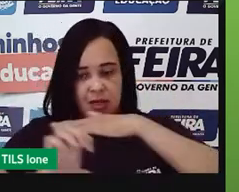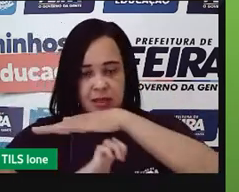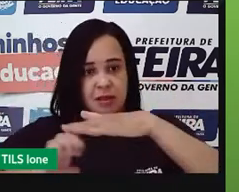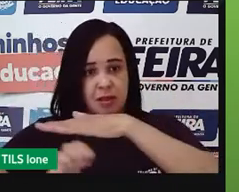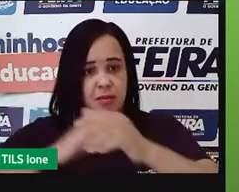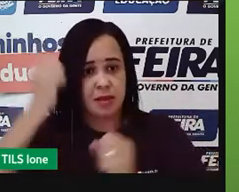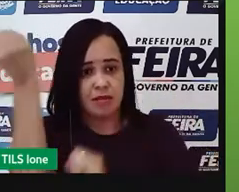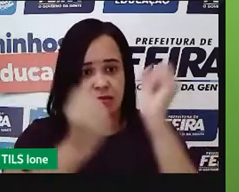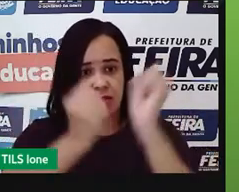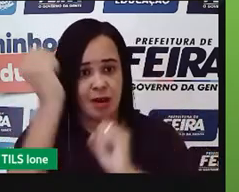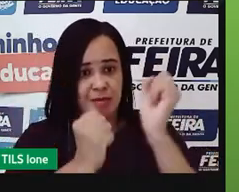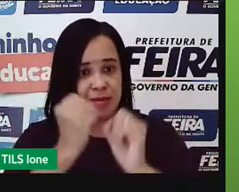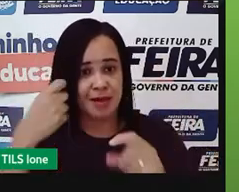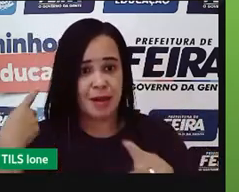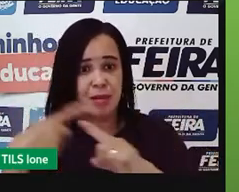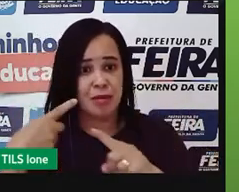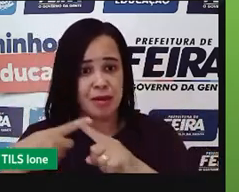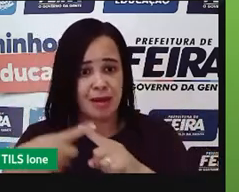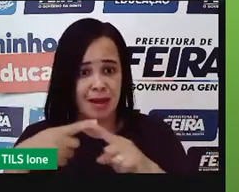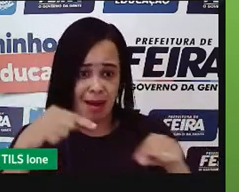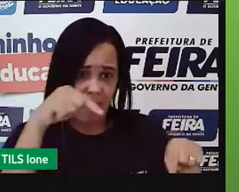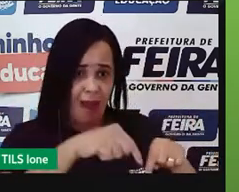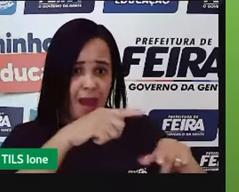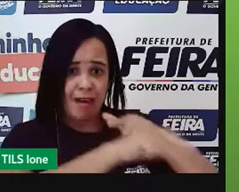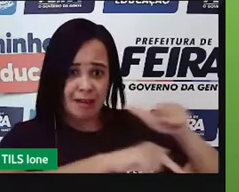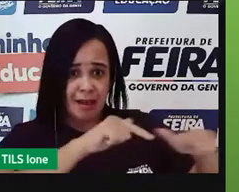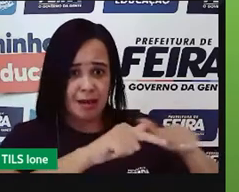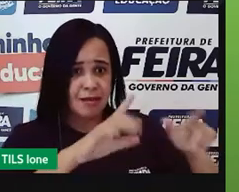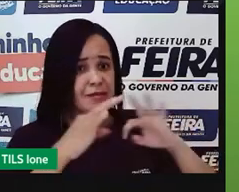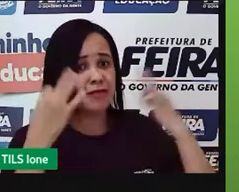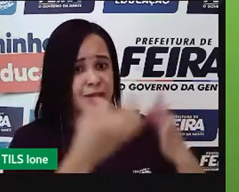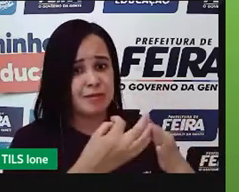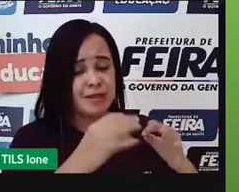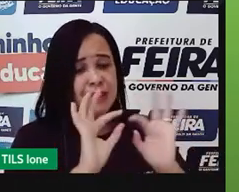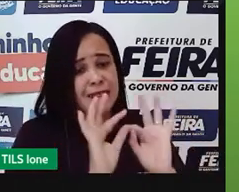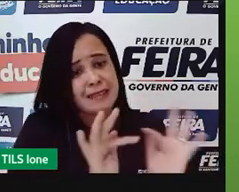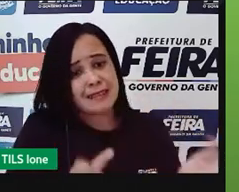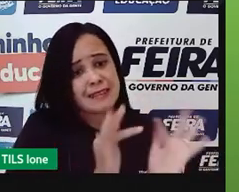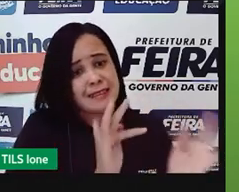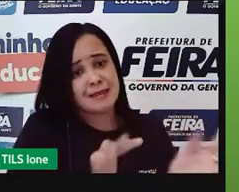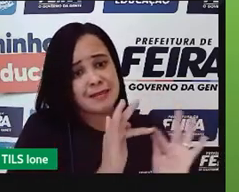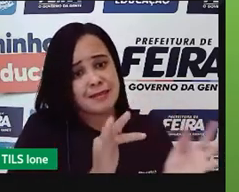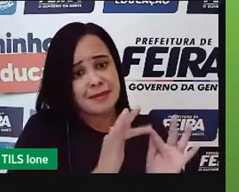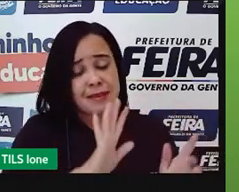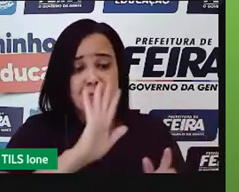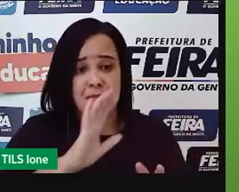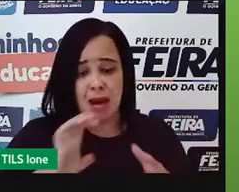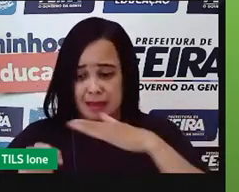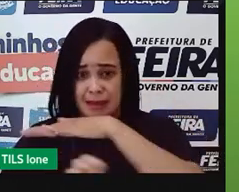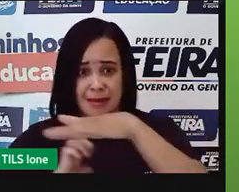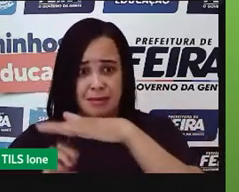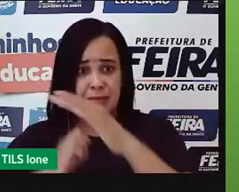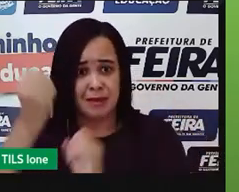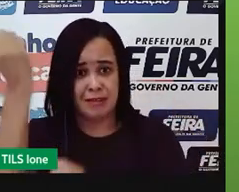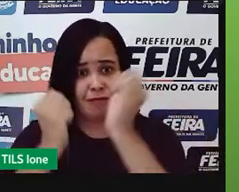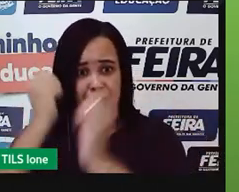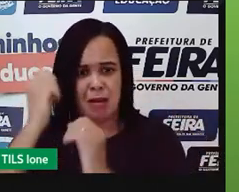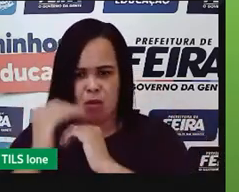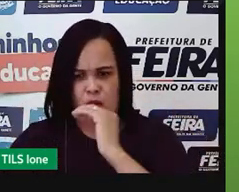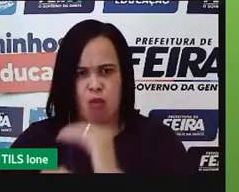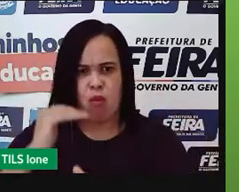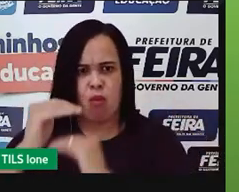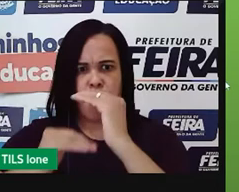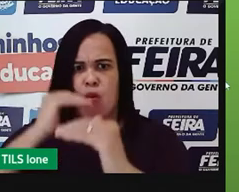você não sabe se realmente no final do período se vai ter aquele produto. No caso da agricultura modernizada, da agricultura avançada, não.